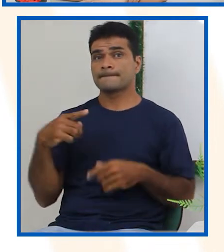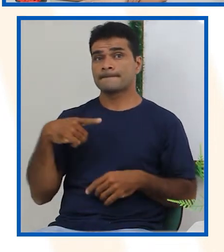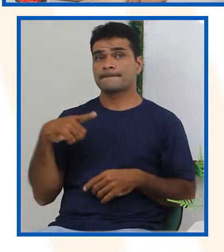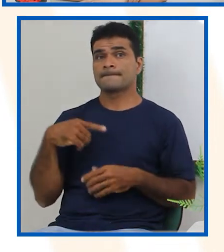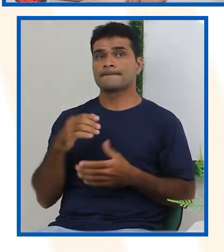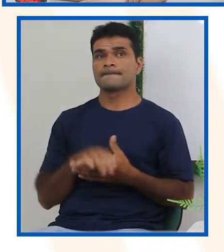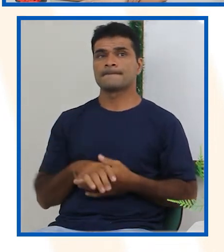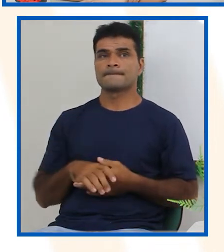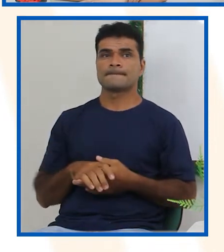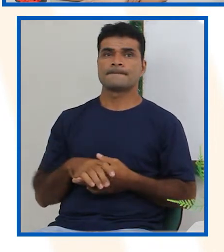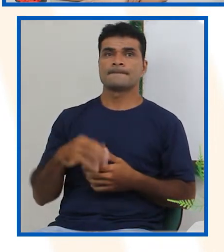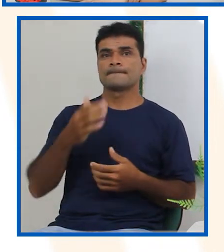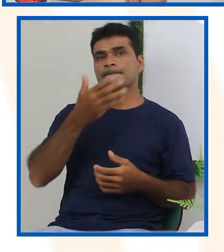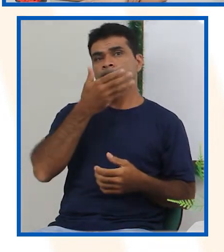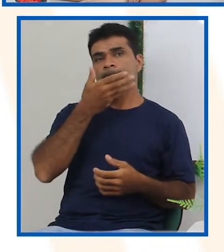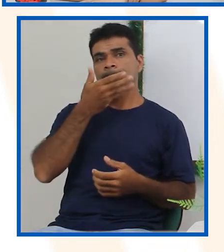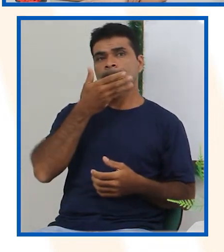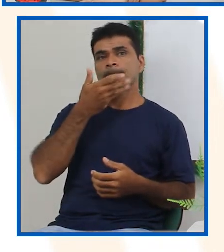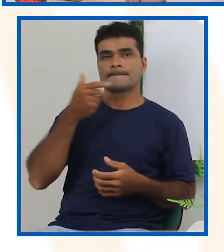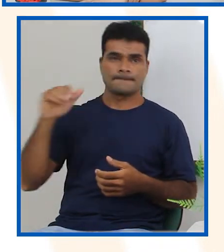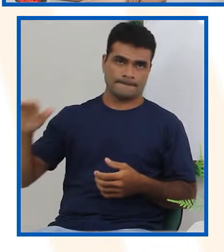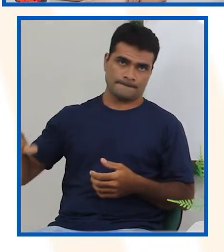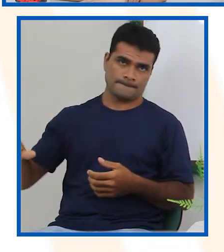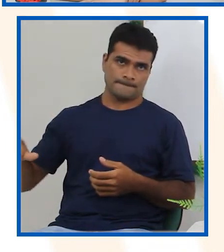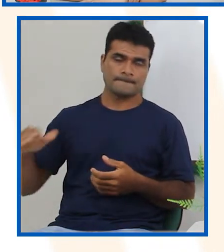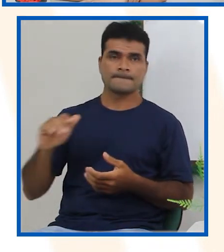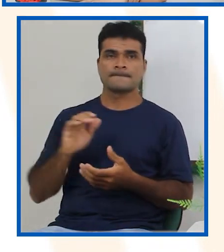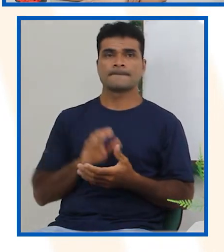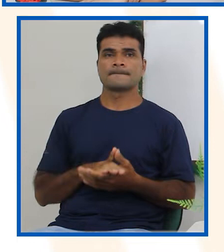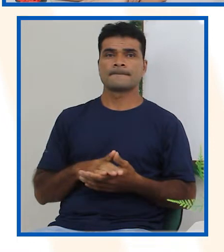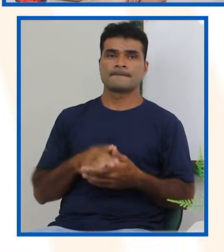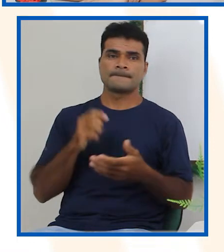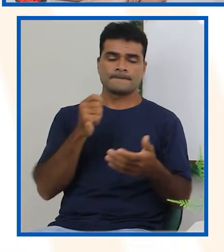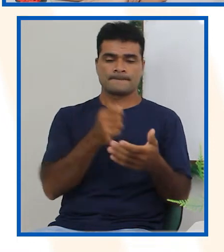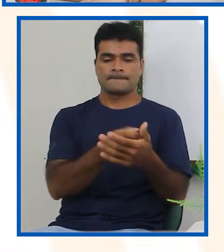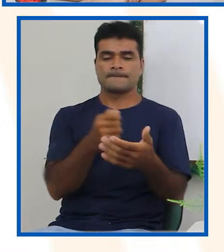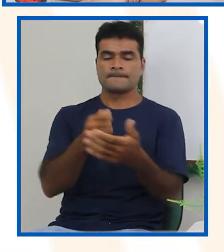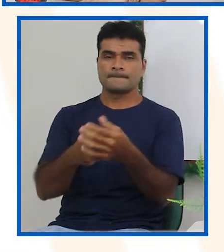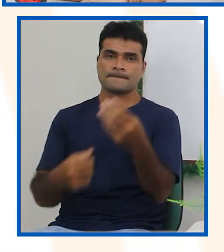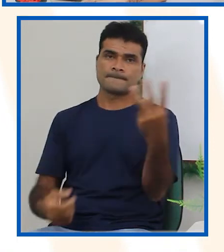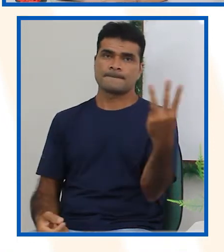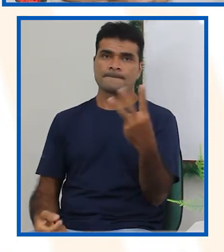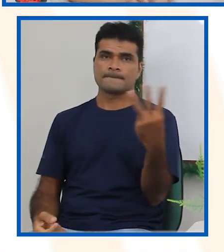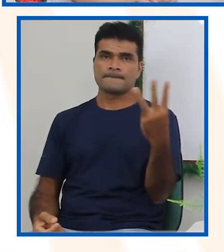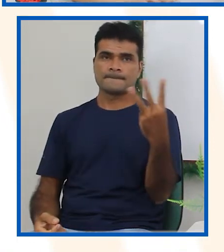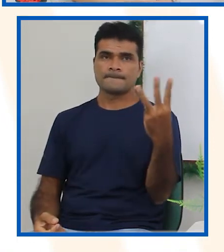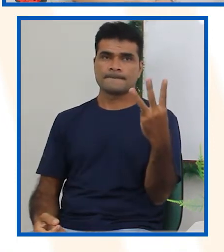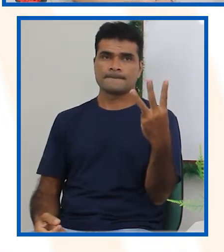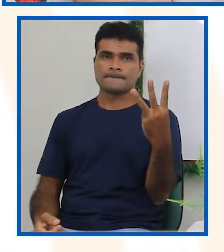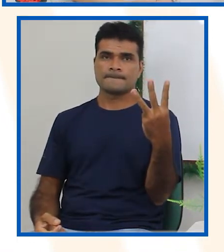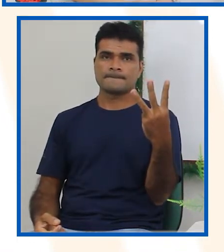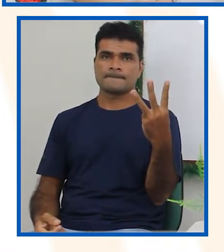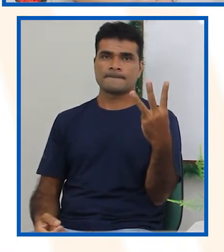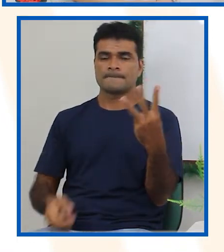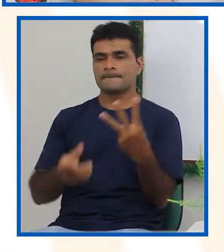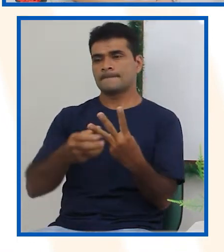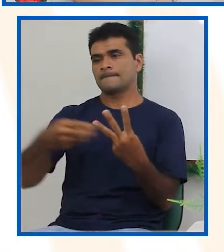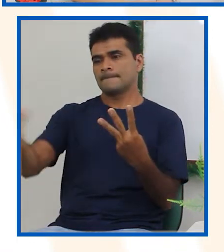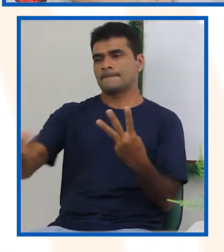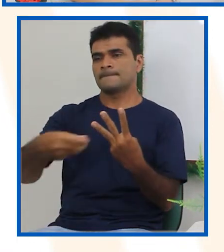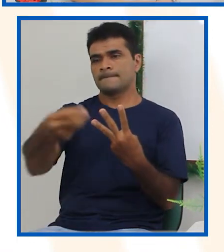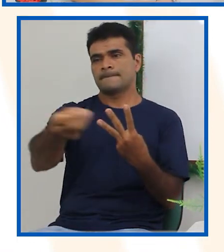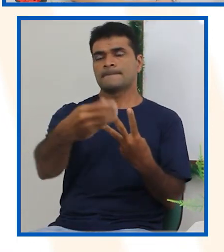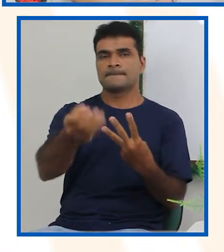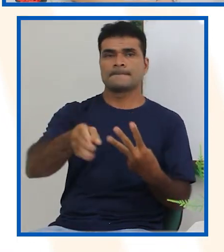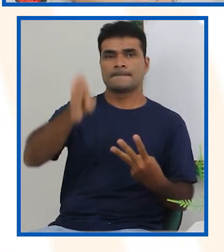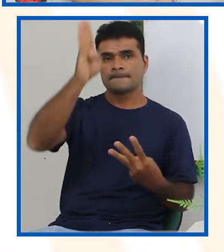Juliana comprou três carrinhos para dar de presente de Natal aos sobrinhos, tá? Vamos ver as cores